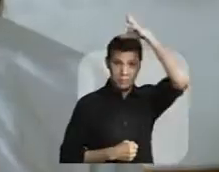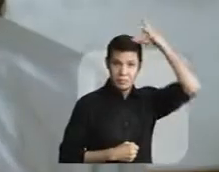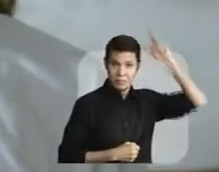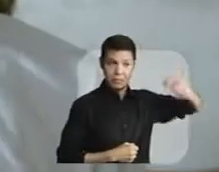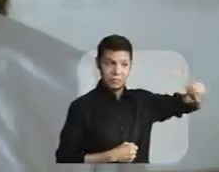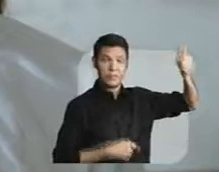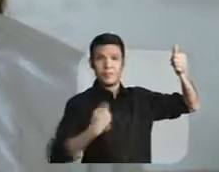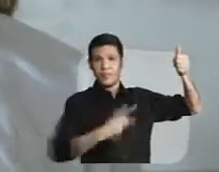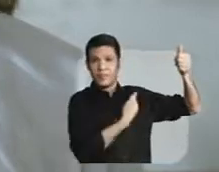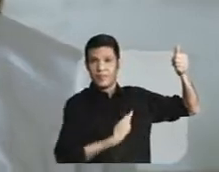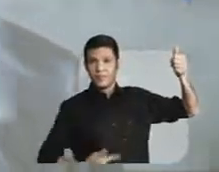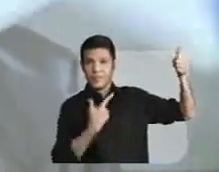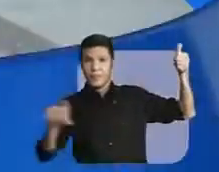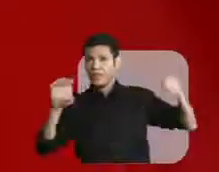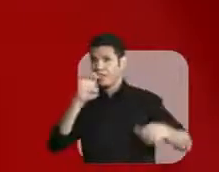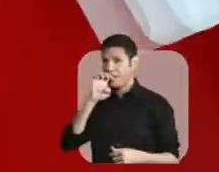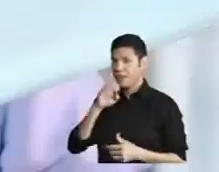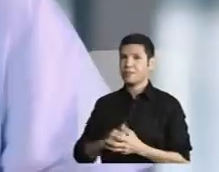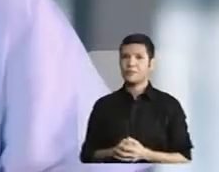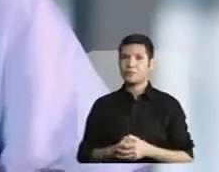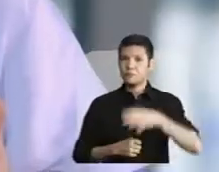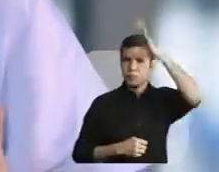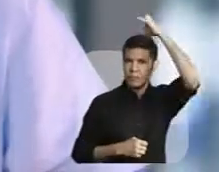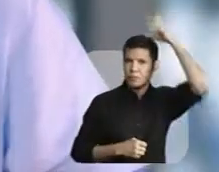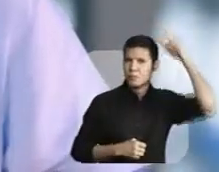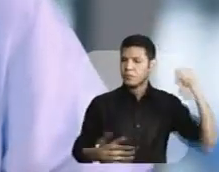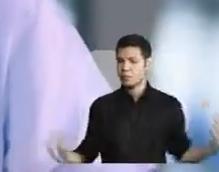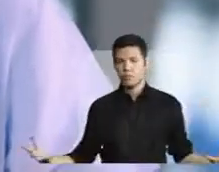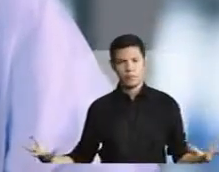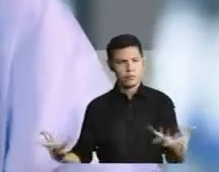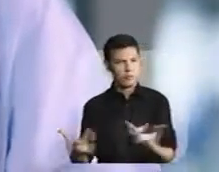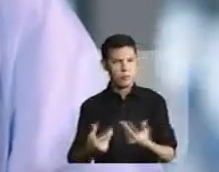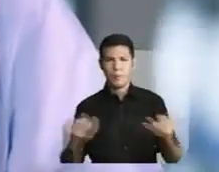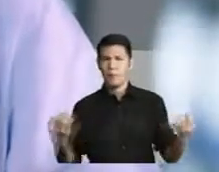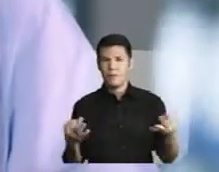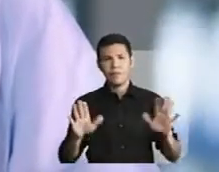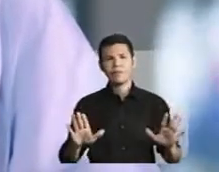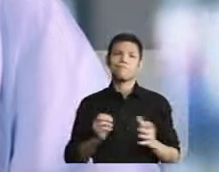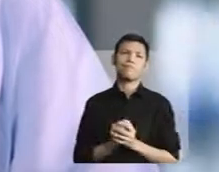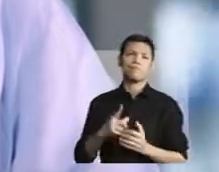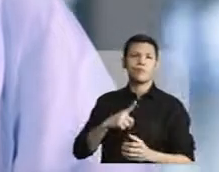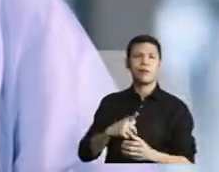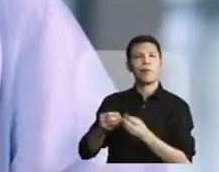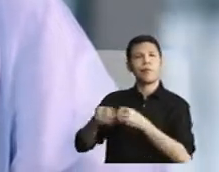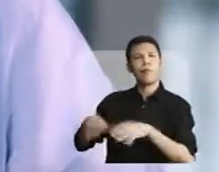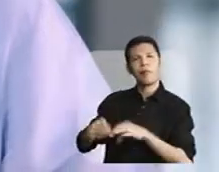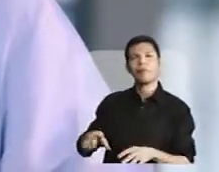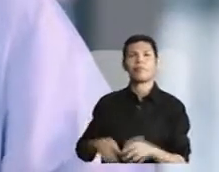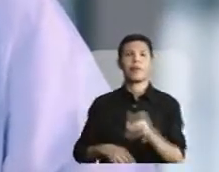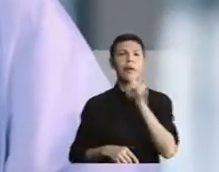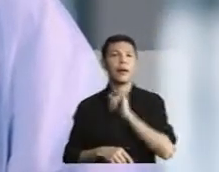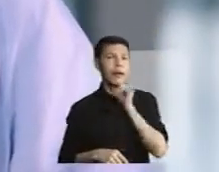Amazonas. Para crescer, tem que mudar. O Amazonas tem muitas riquezas desperdiçadas ou sem